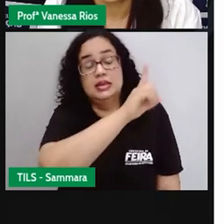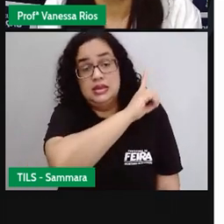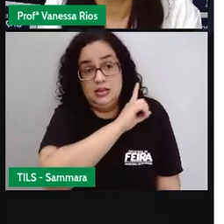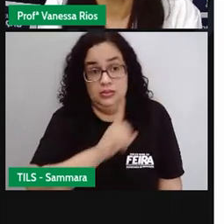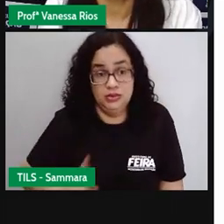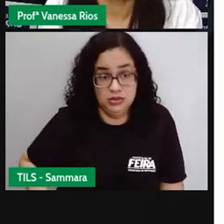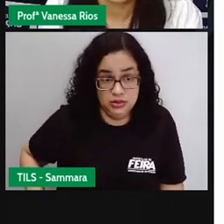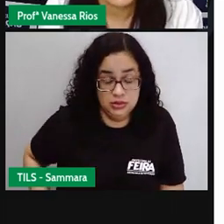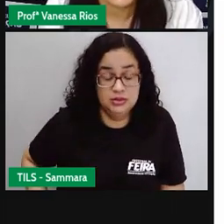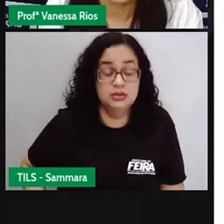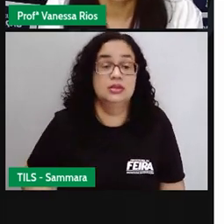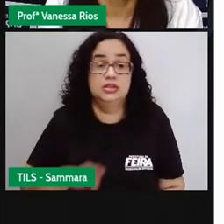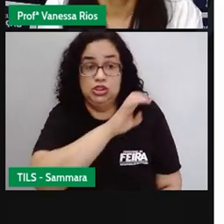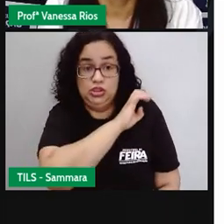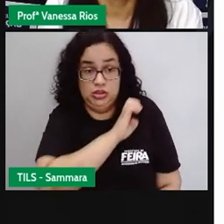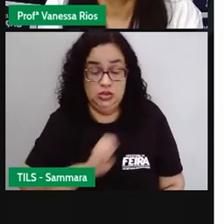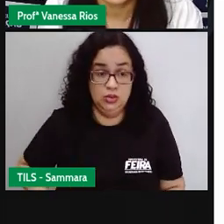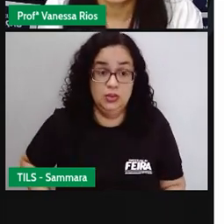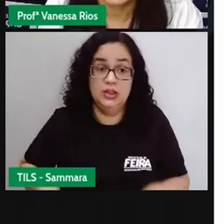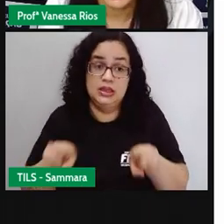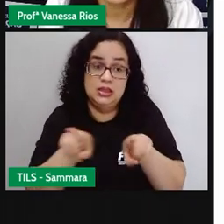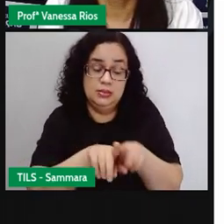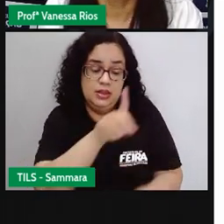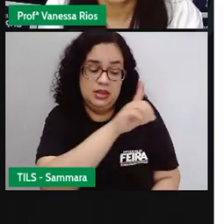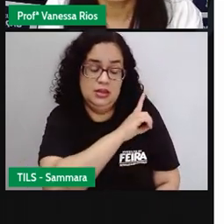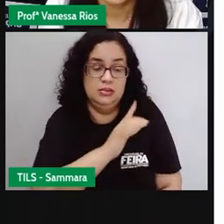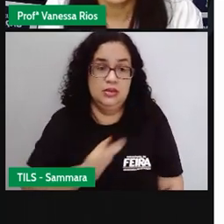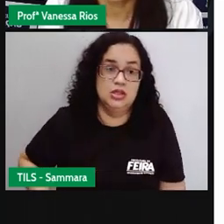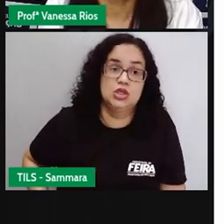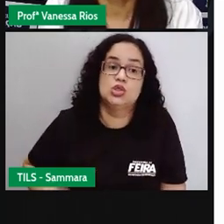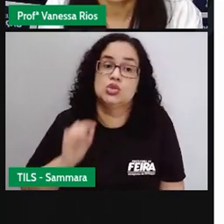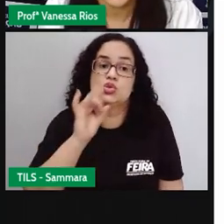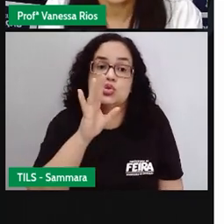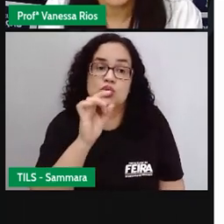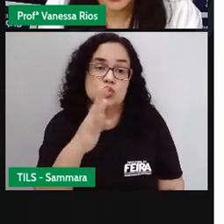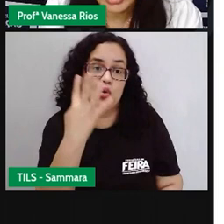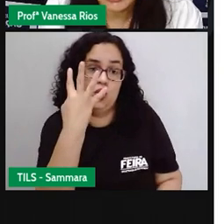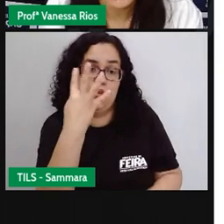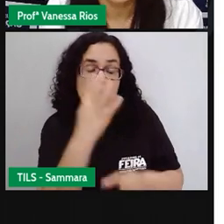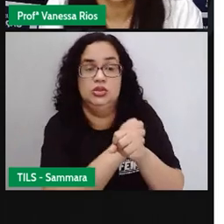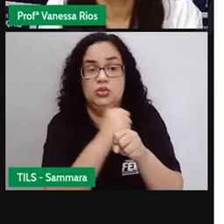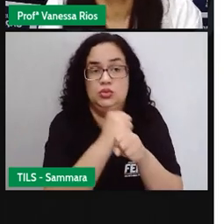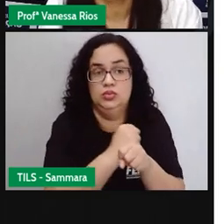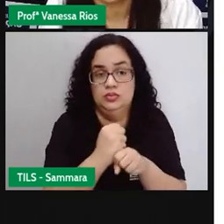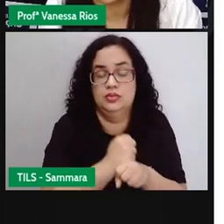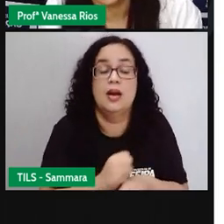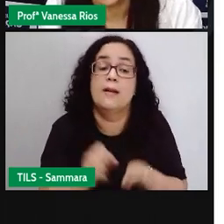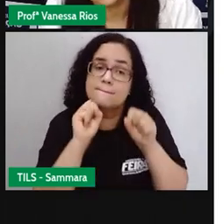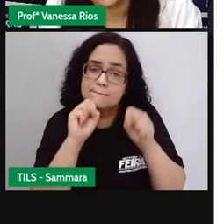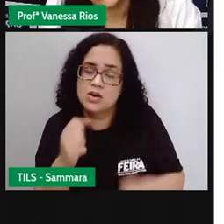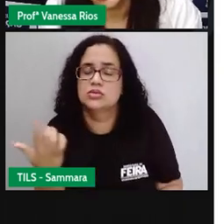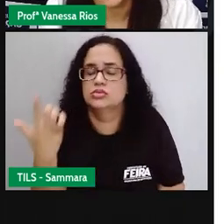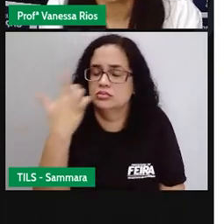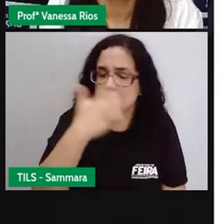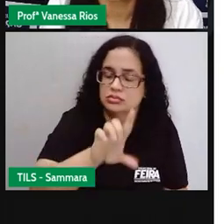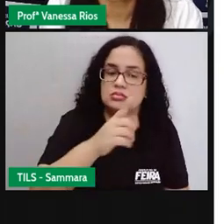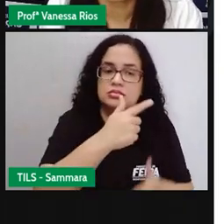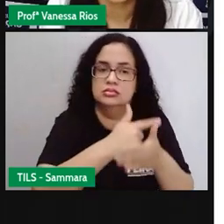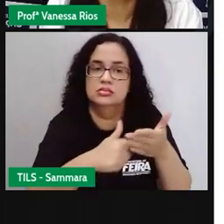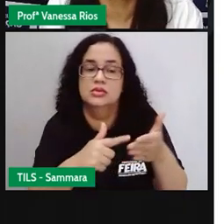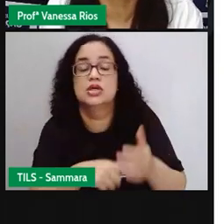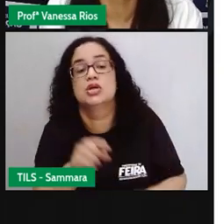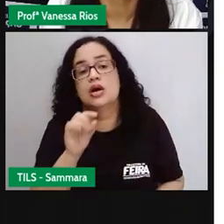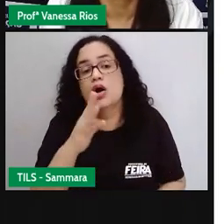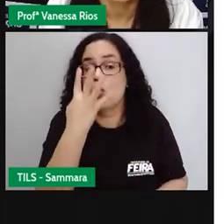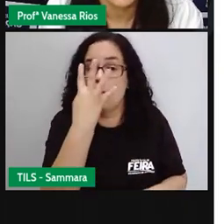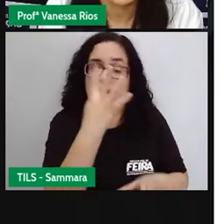estaduais e federais, os mandatos aí duram apenas quatro anos. Podem dar ver as reeleições, né? Mas